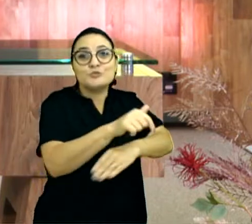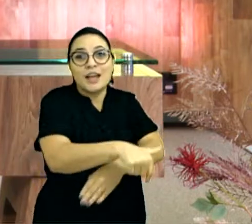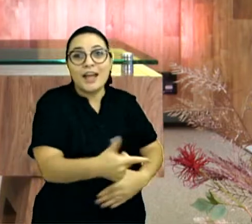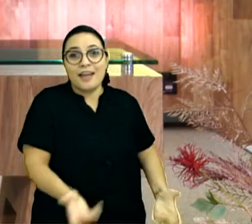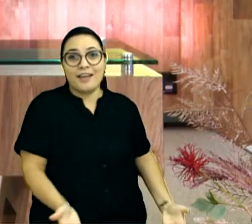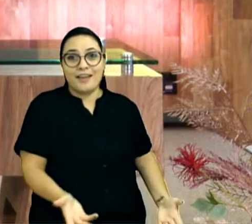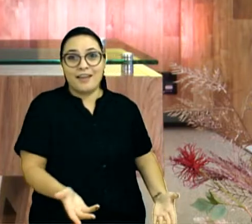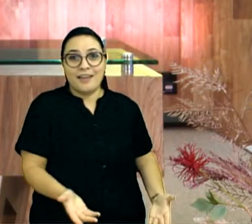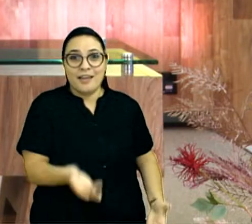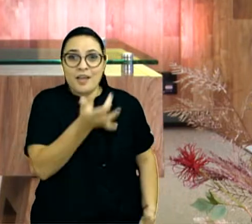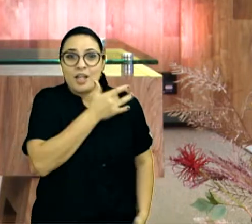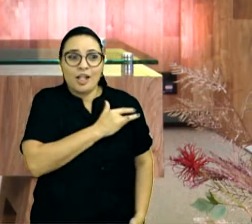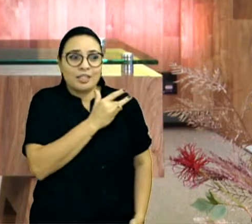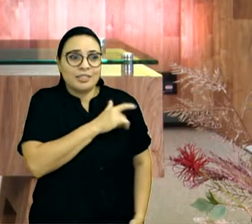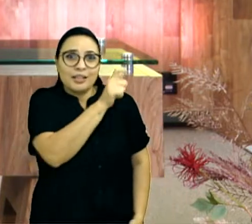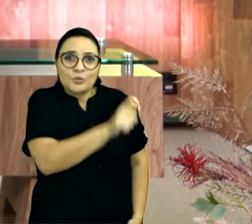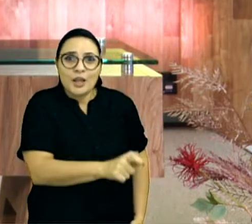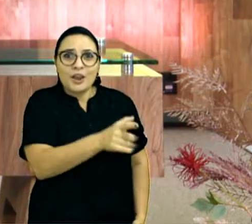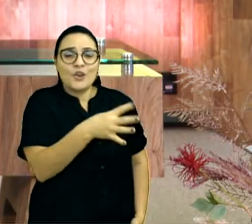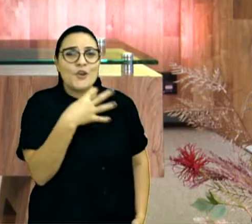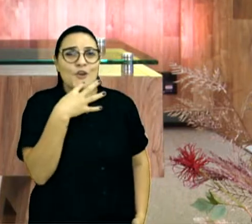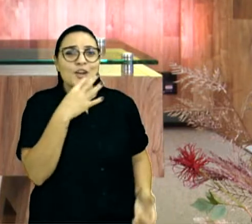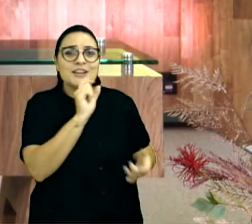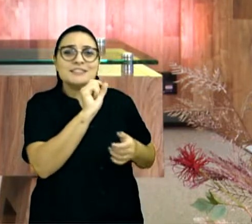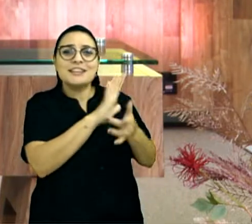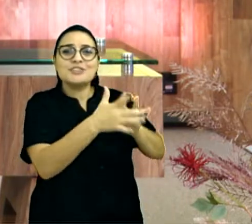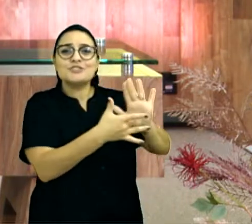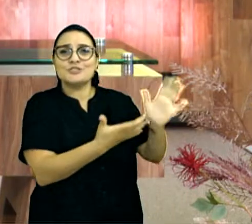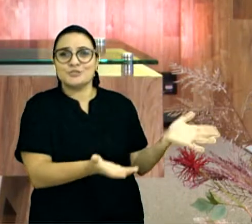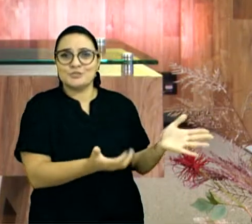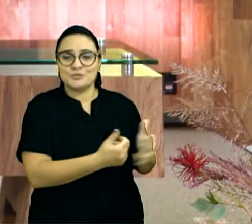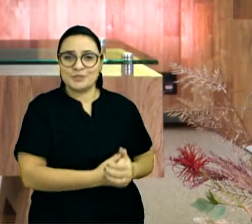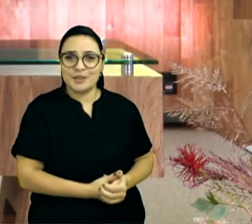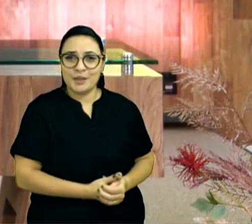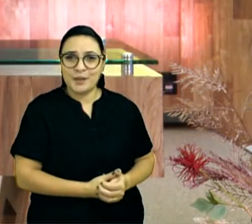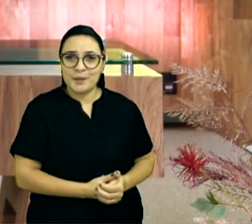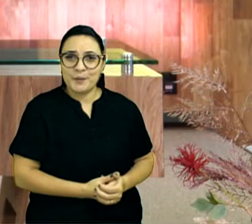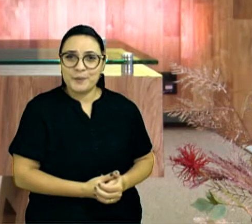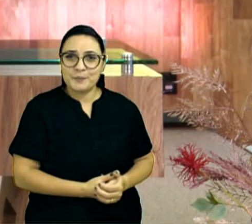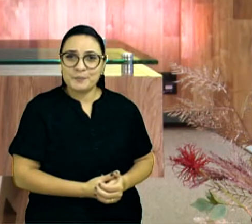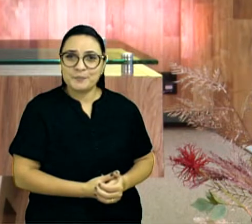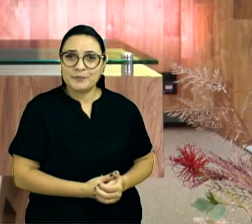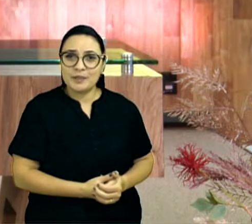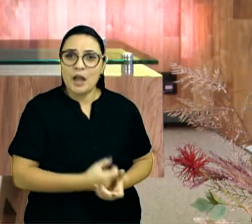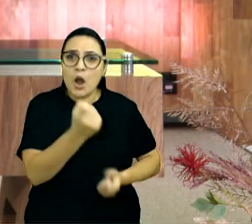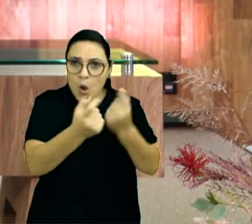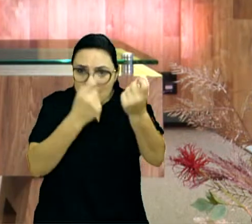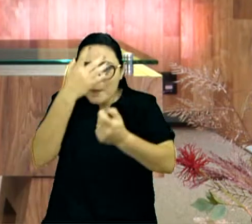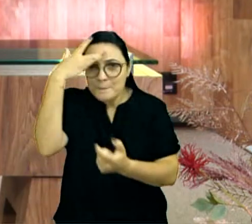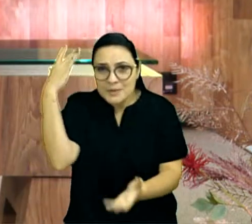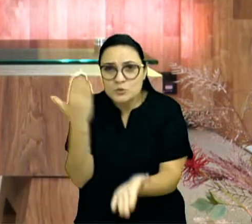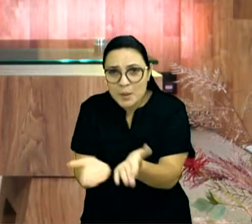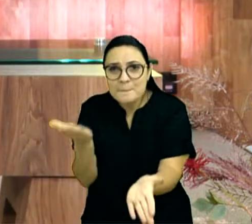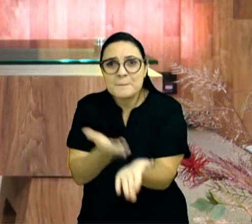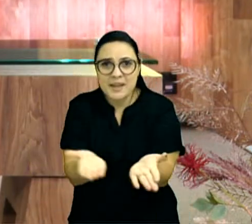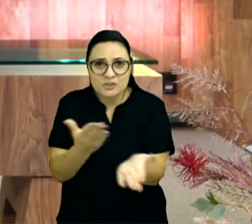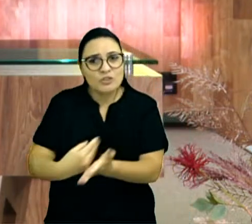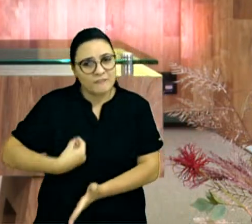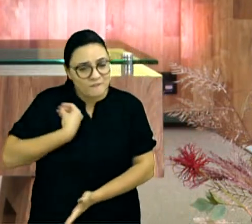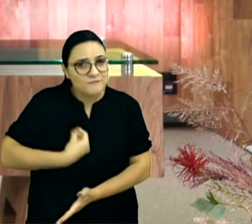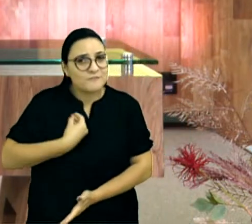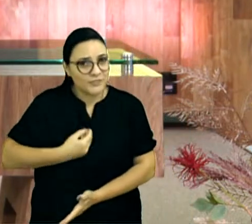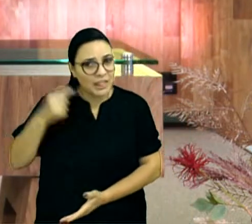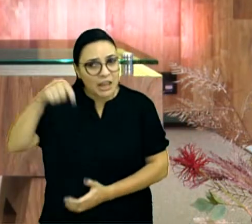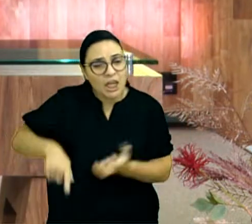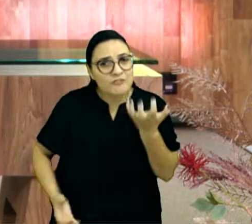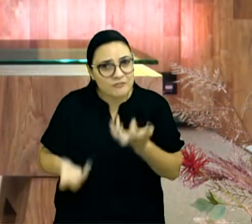Por ter misericórdia pelas pessoas, eu falo de Jesus. Muitos estão se perdendo, muitos estão indo para o inferno,